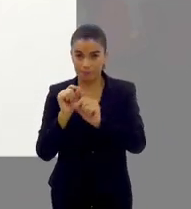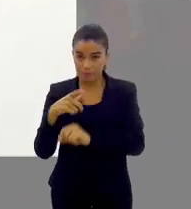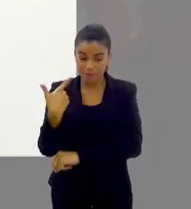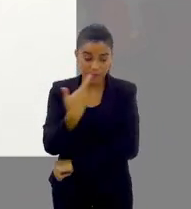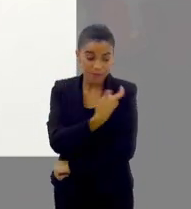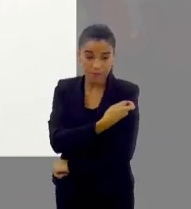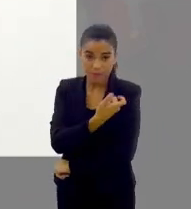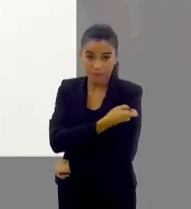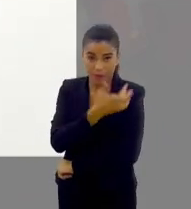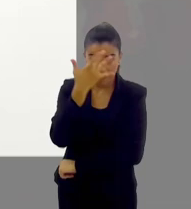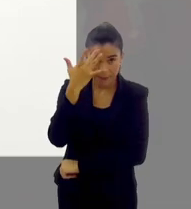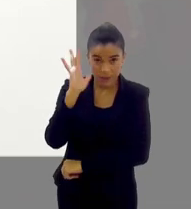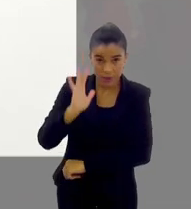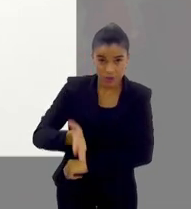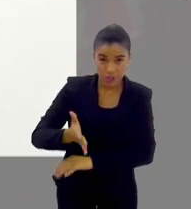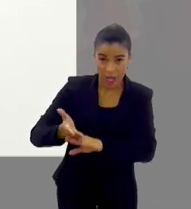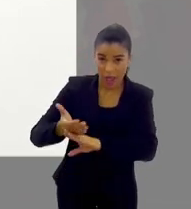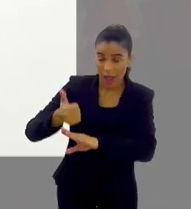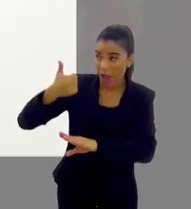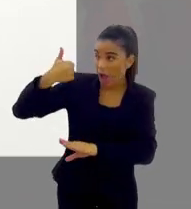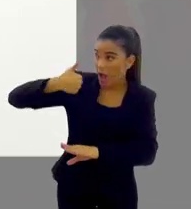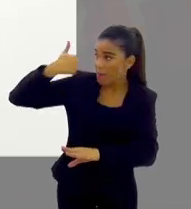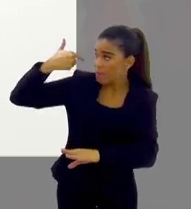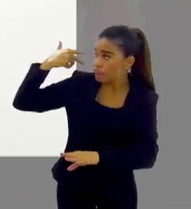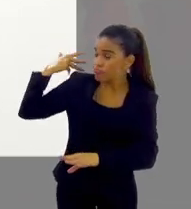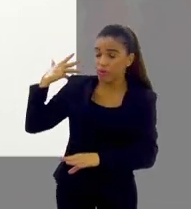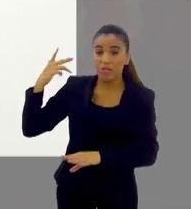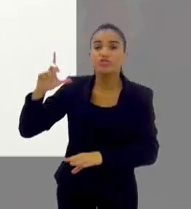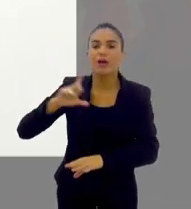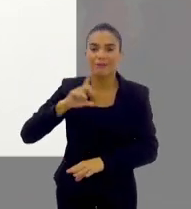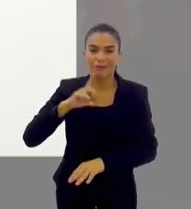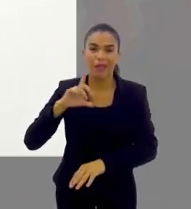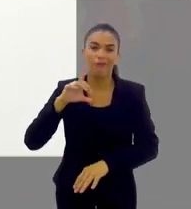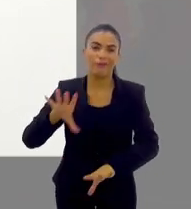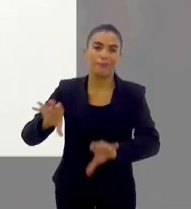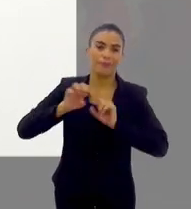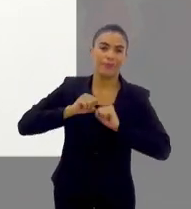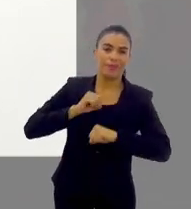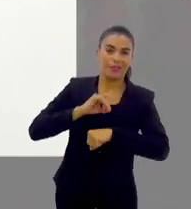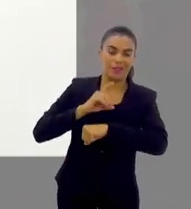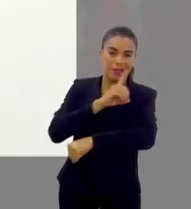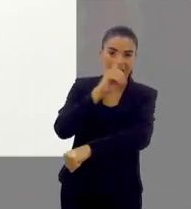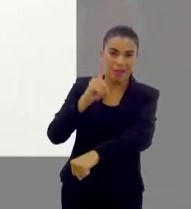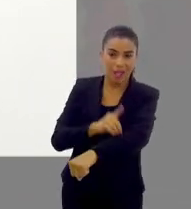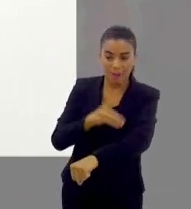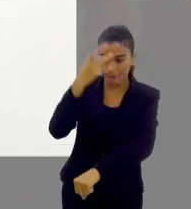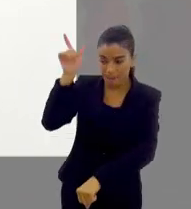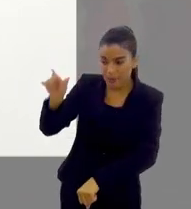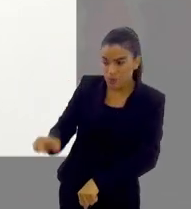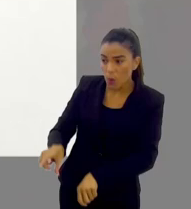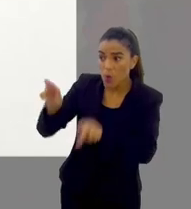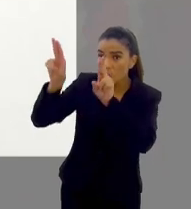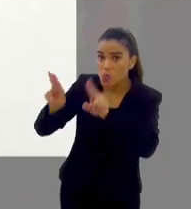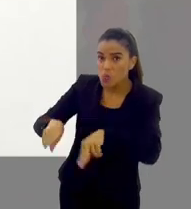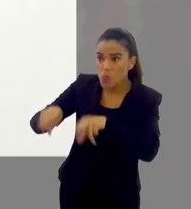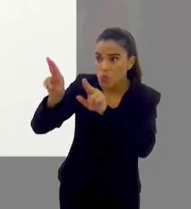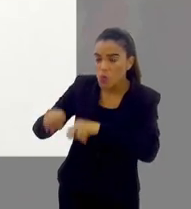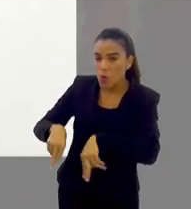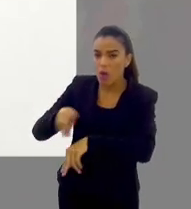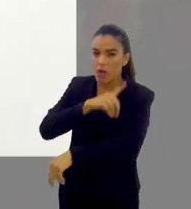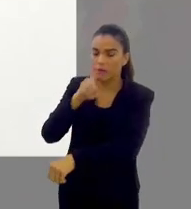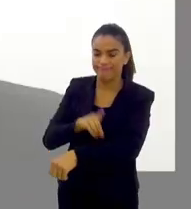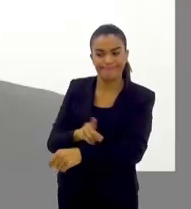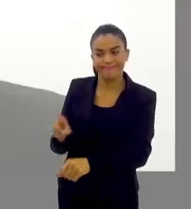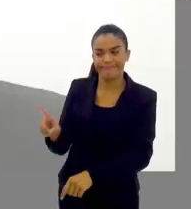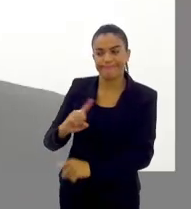deve dar, só deve vacinar aqueles que já tiveram dengue antes. Aquele indivíduo, aquele paciente que nunca teve dengue, ele não